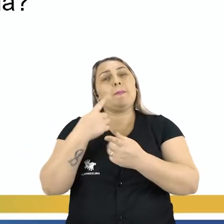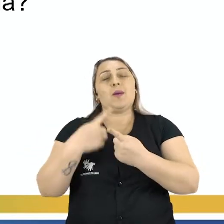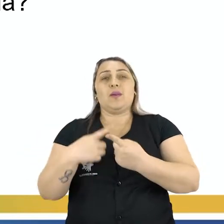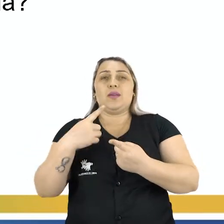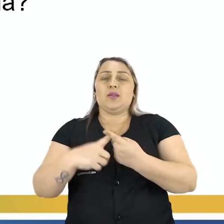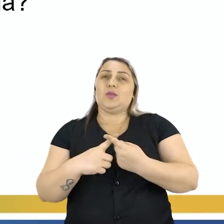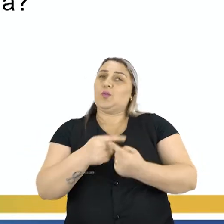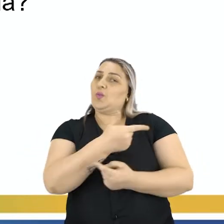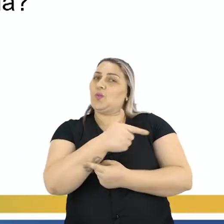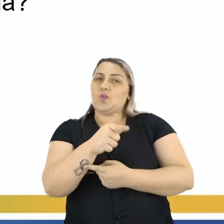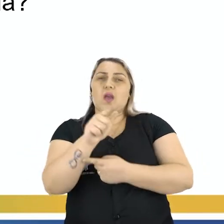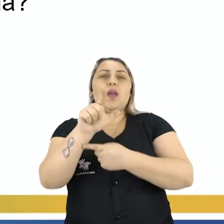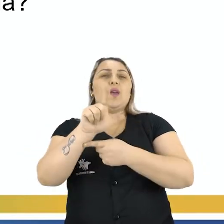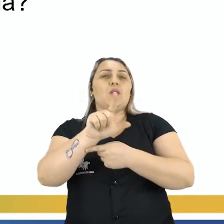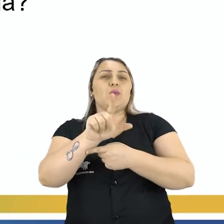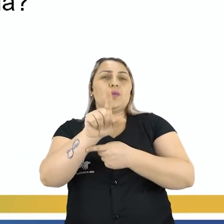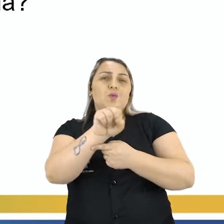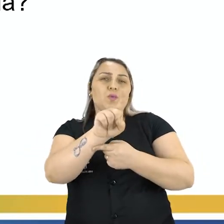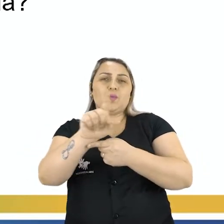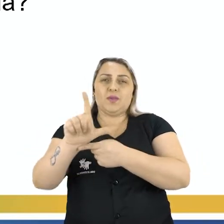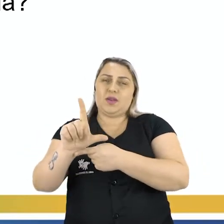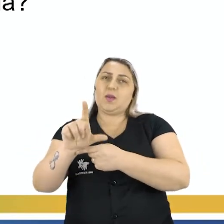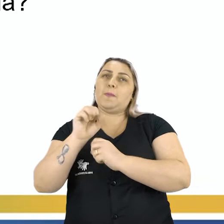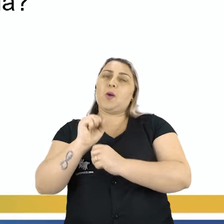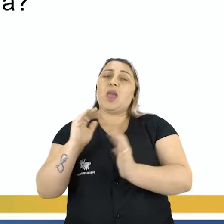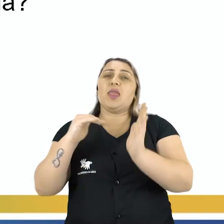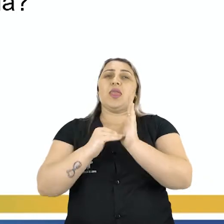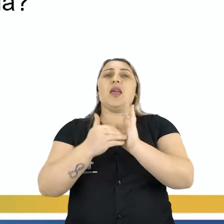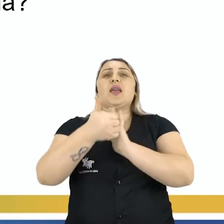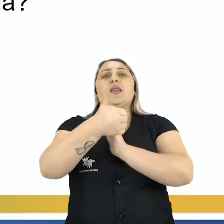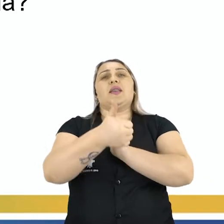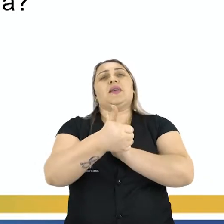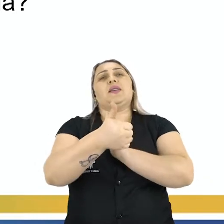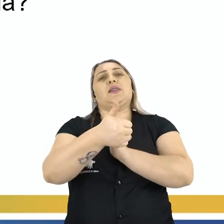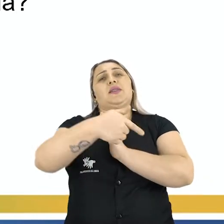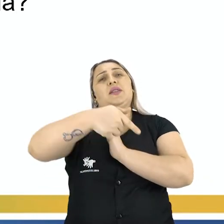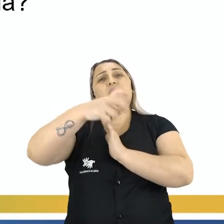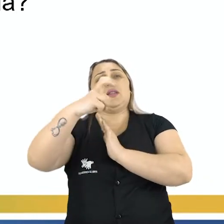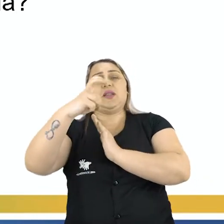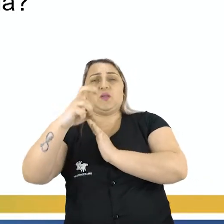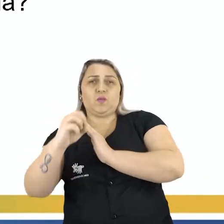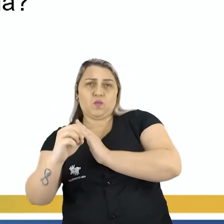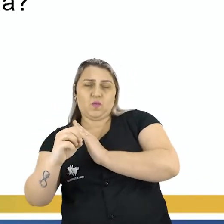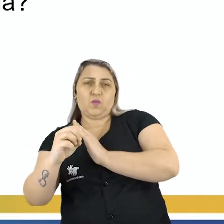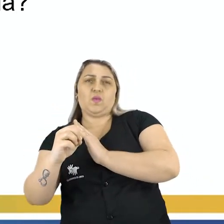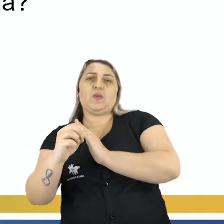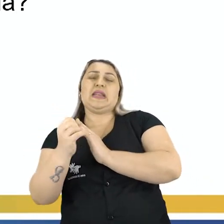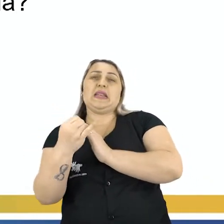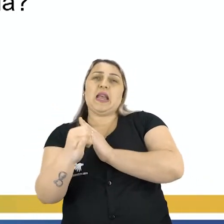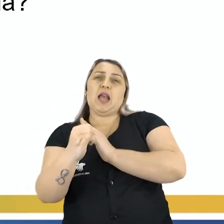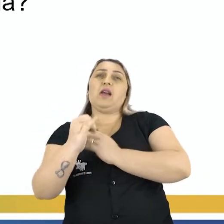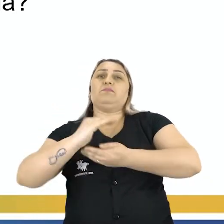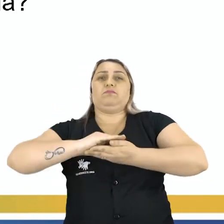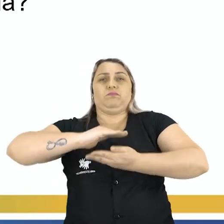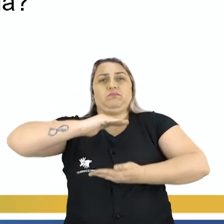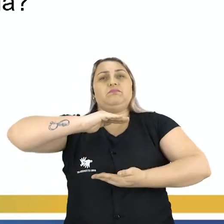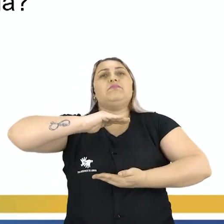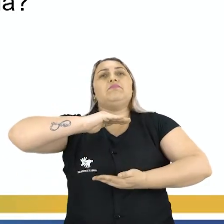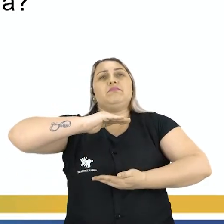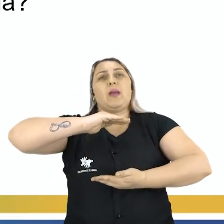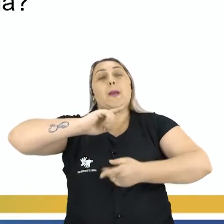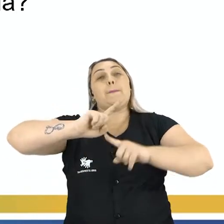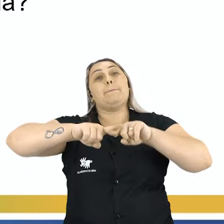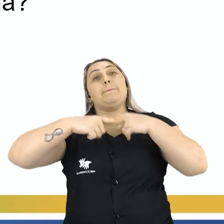o copo não vai ter 1 litro, né? O copo pode ter até 750 ou se ele tiver muito ou muito grande, né?